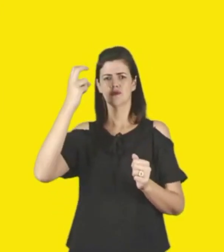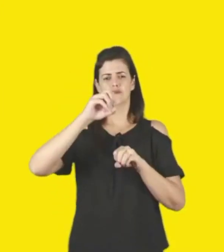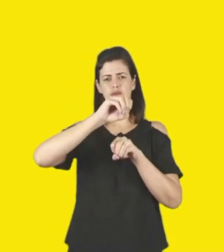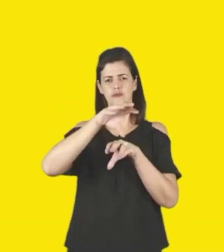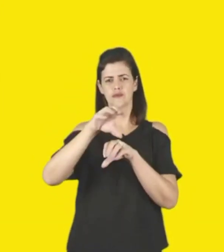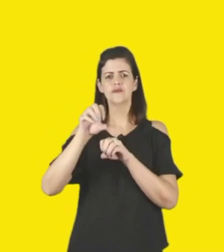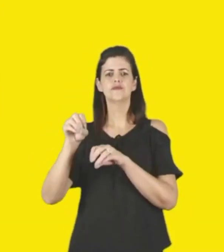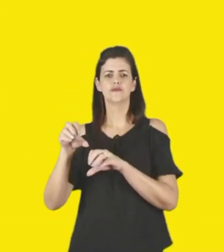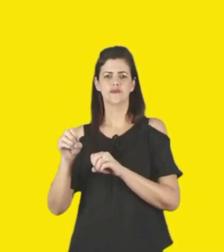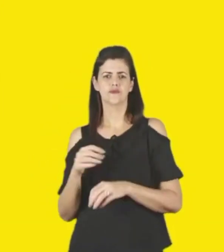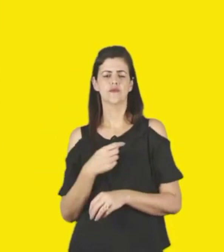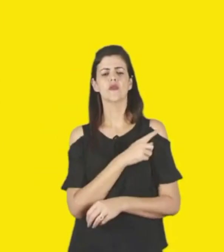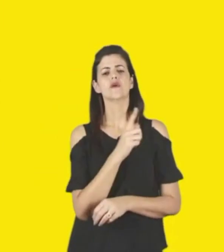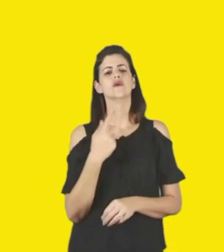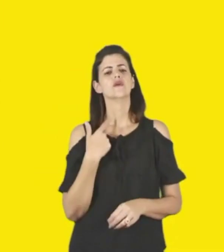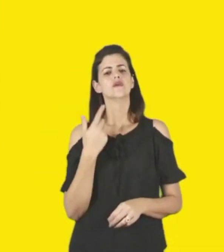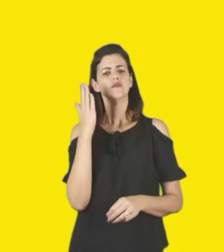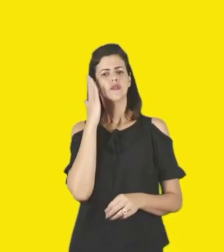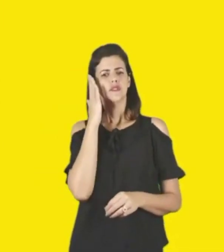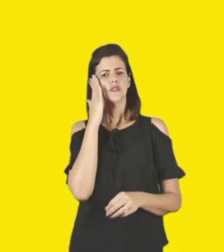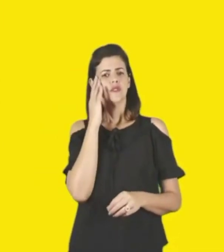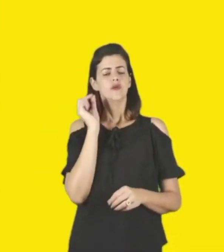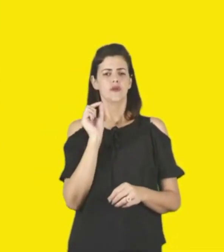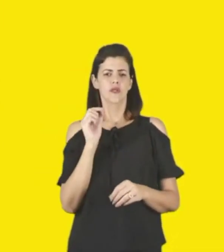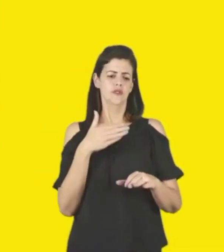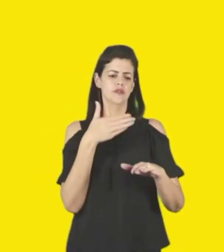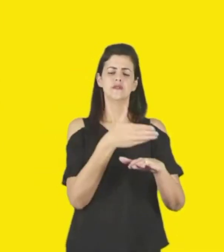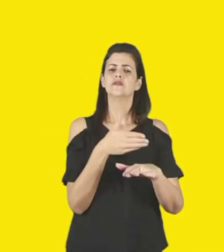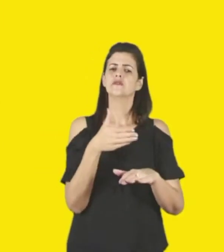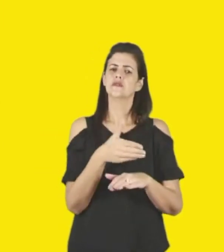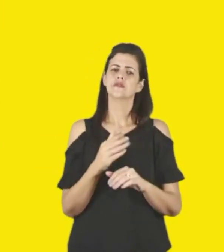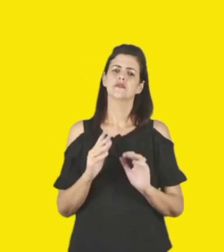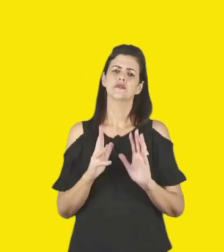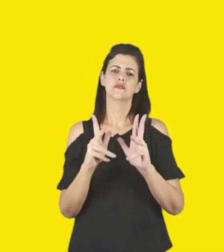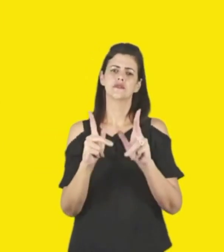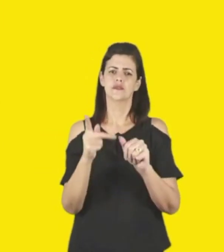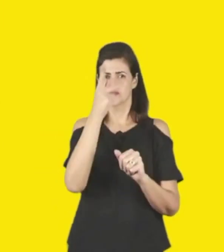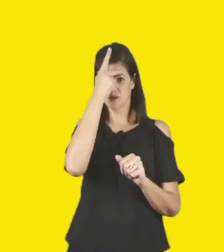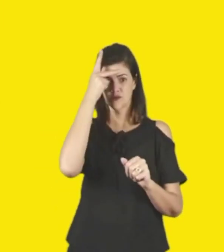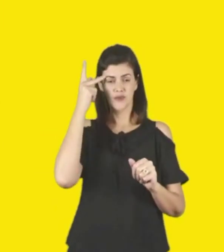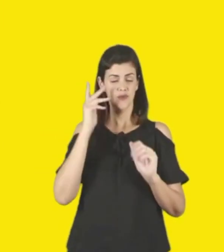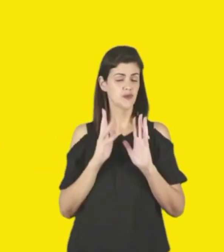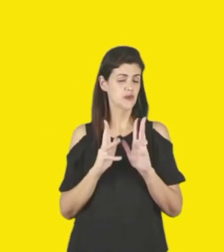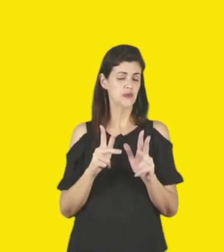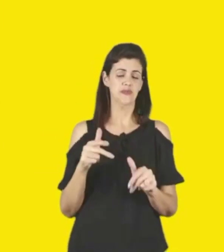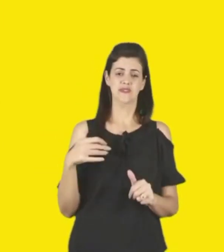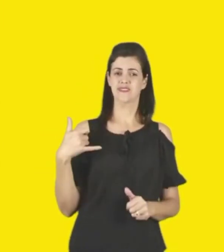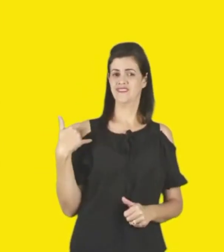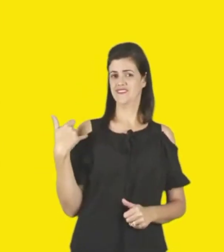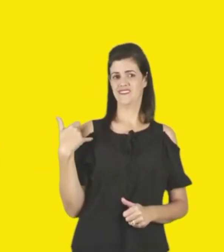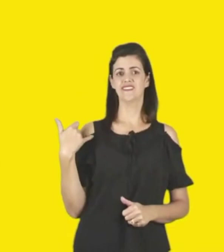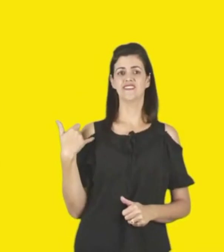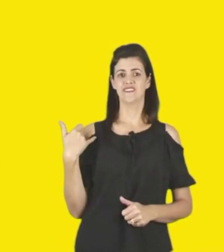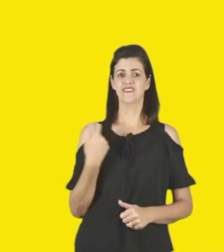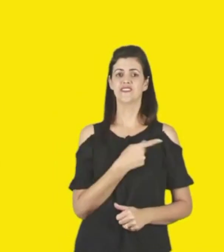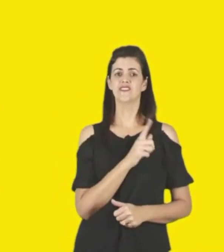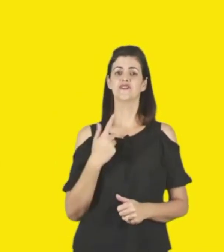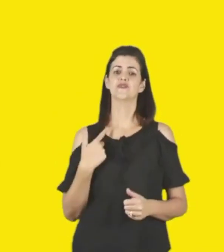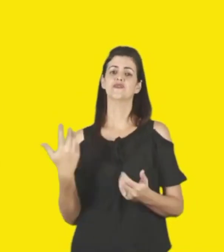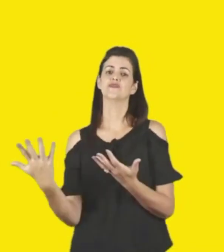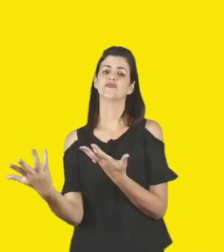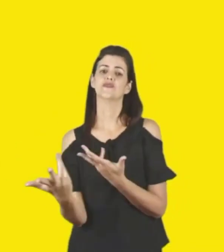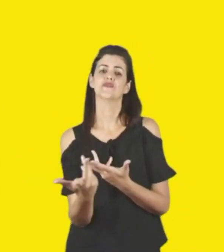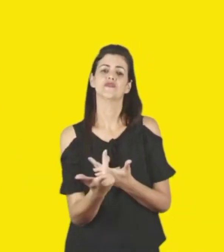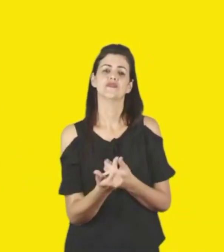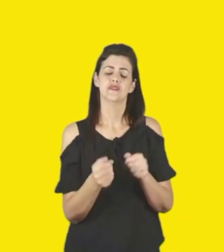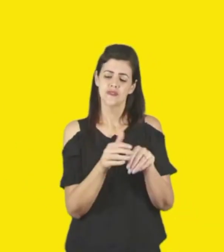Pensando que esse acesso, ele tem que ser para todas as pessoas, de todas as faixas etárias. E, assim, nós convidamos, é claro, a todos